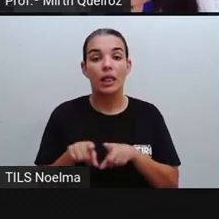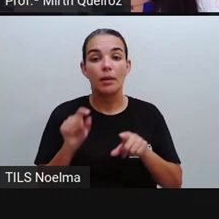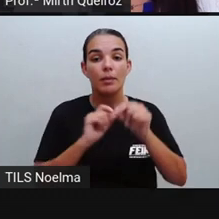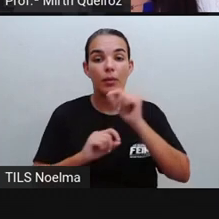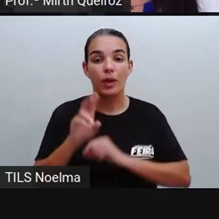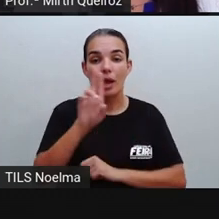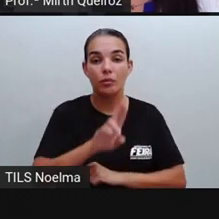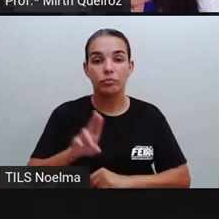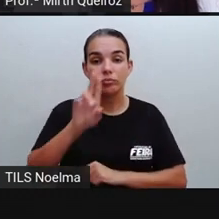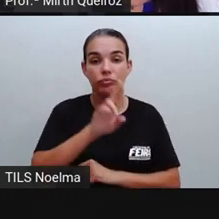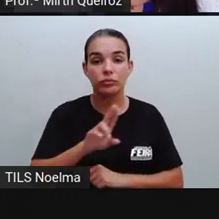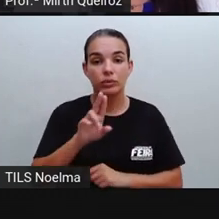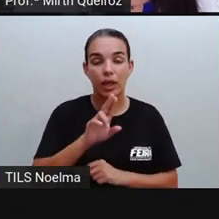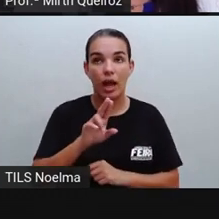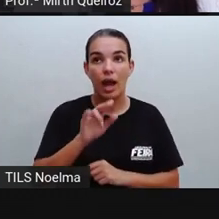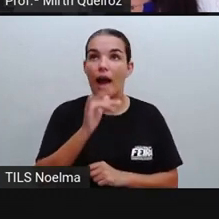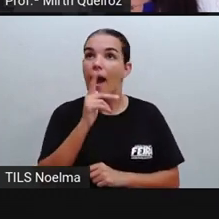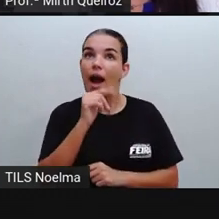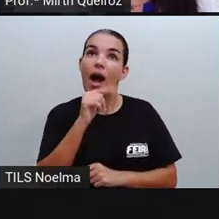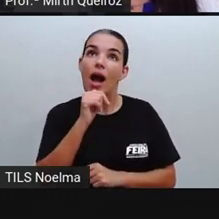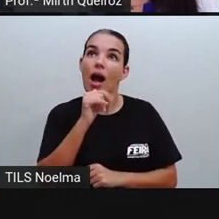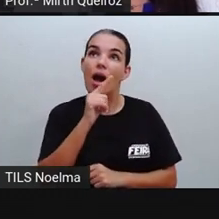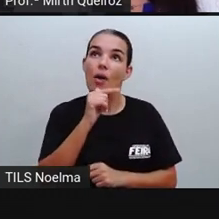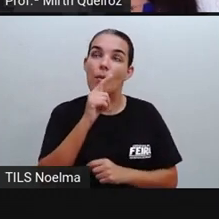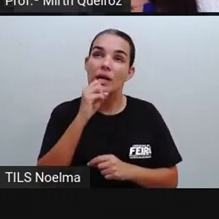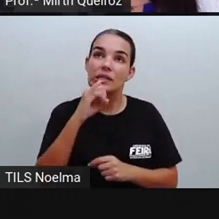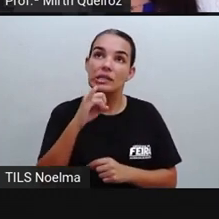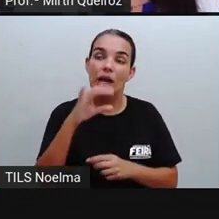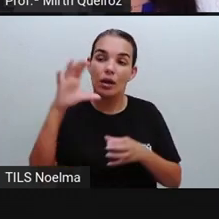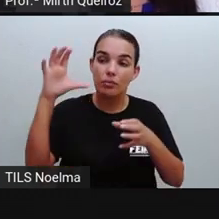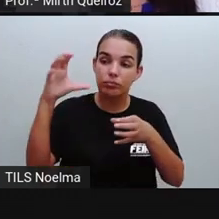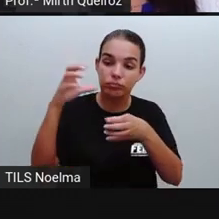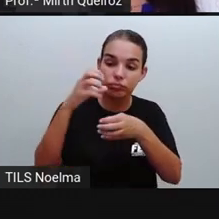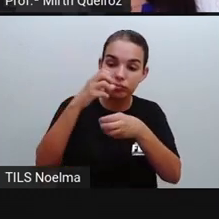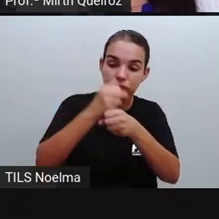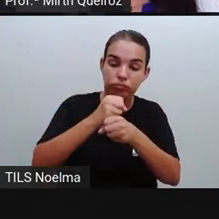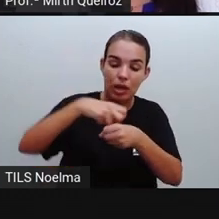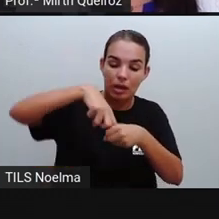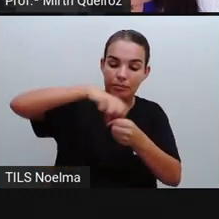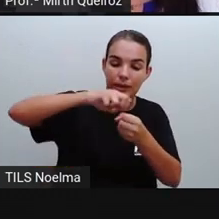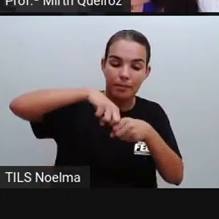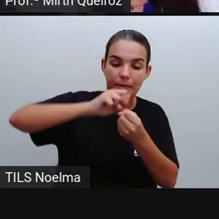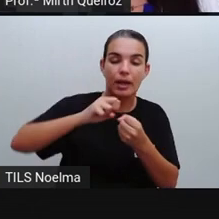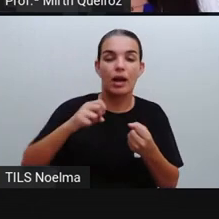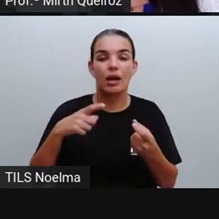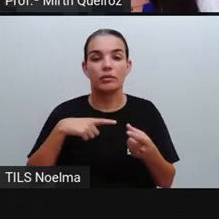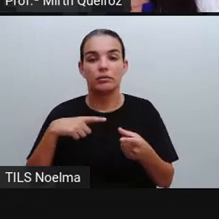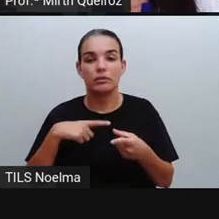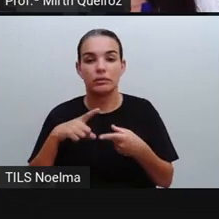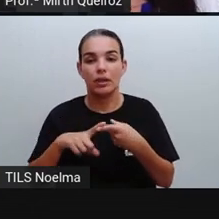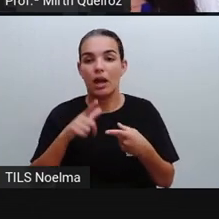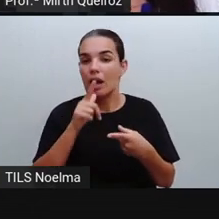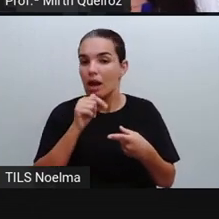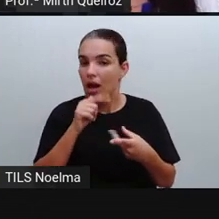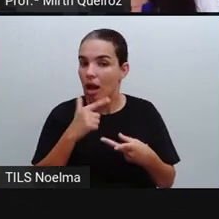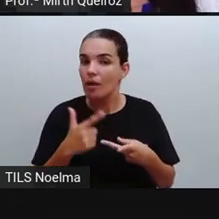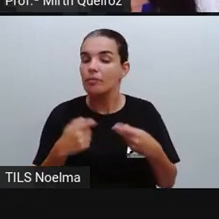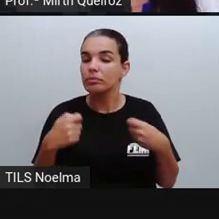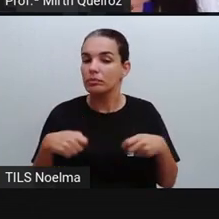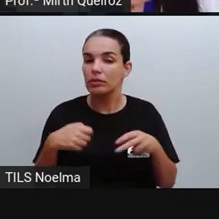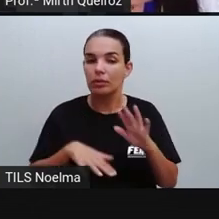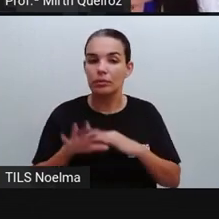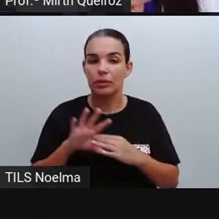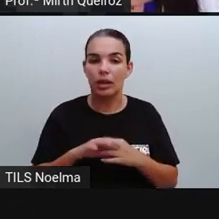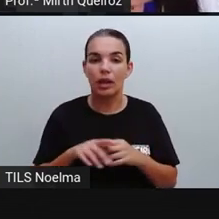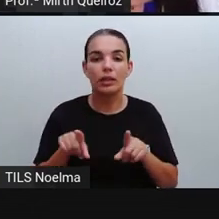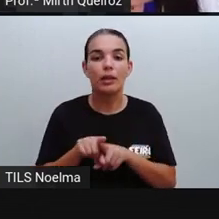recipientes que utiliza para condicionar água, como é o caso dos garrafões, das jarras, dos tanques, dentre outros.